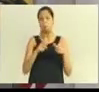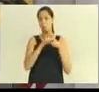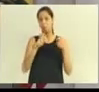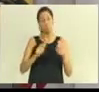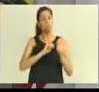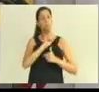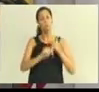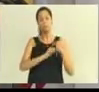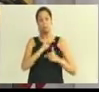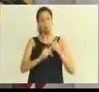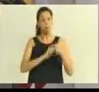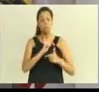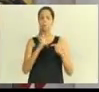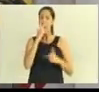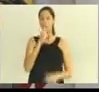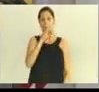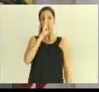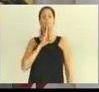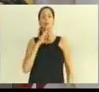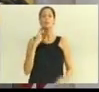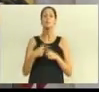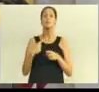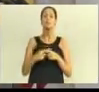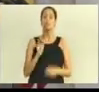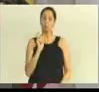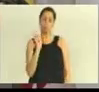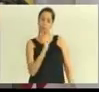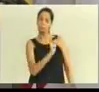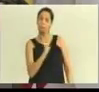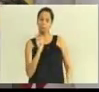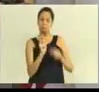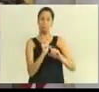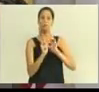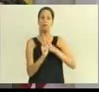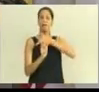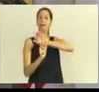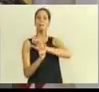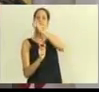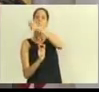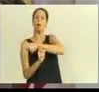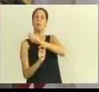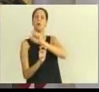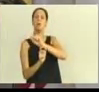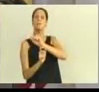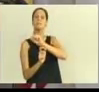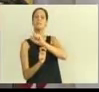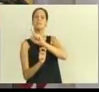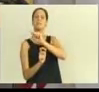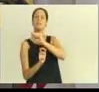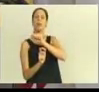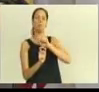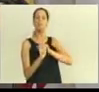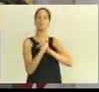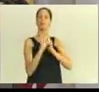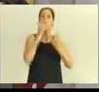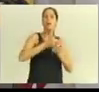trabalhando de graça. Essa é a grande verdade, a gente tem que fazer esses relatos, volta a falar, sem demagogia, com a verdade nos olhos,